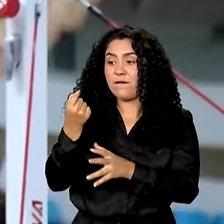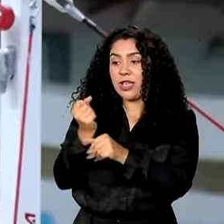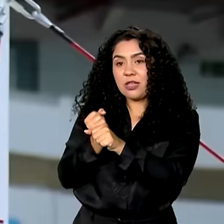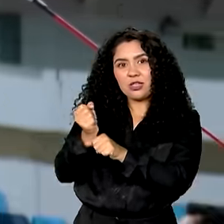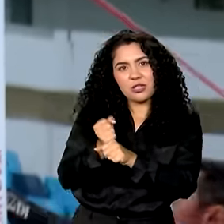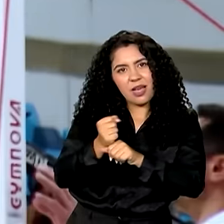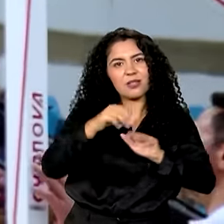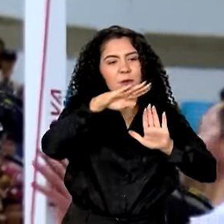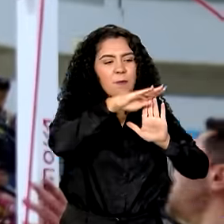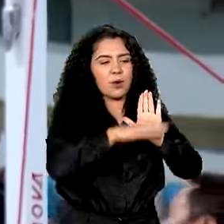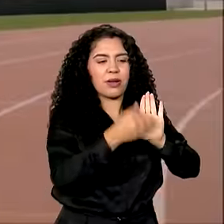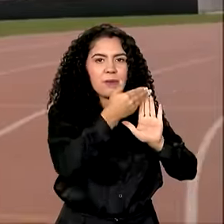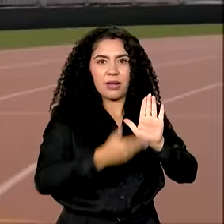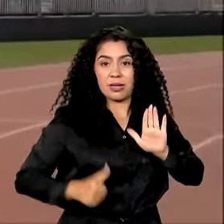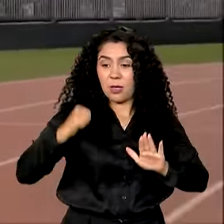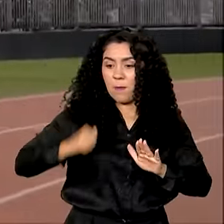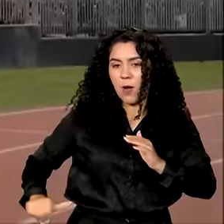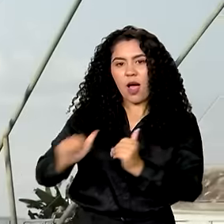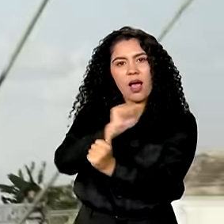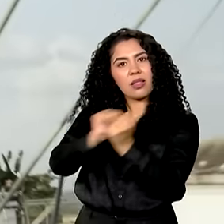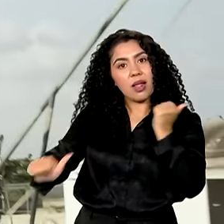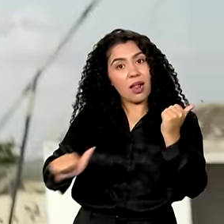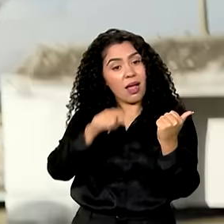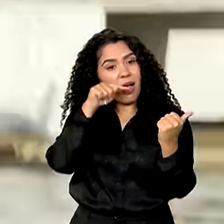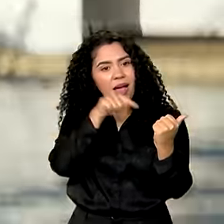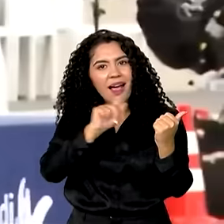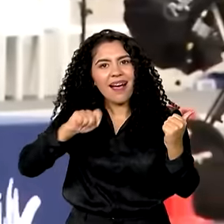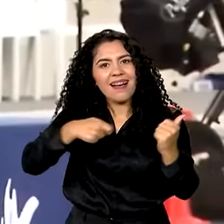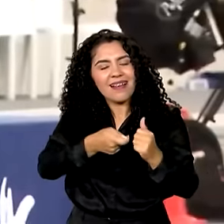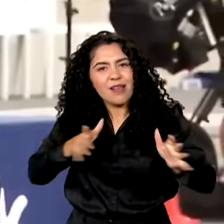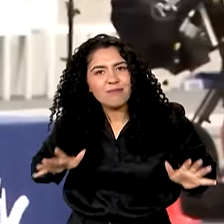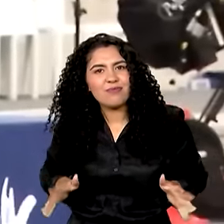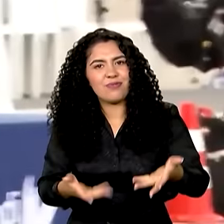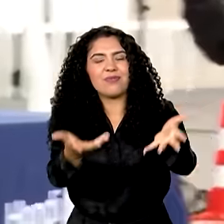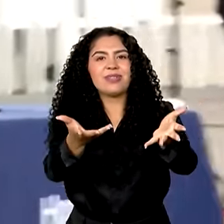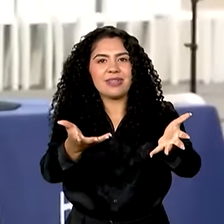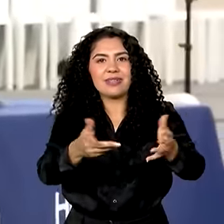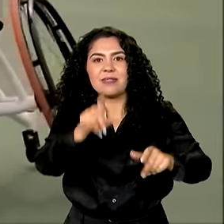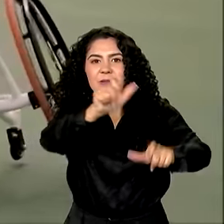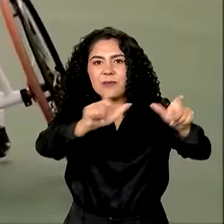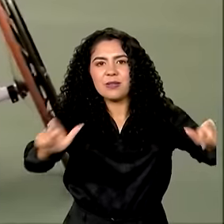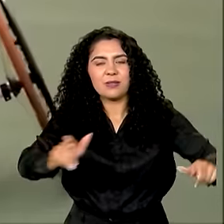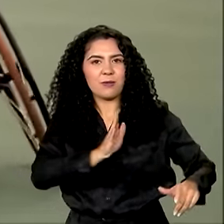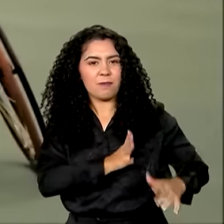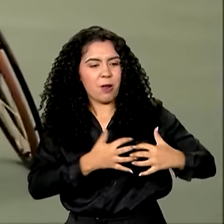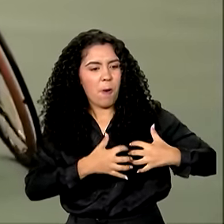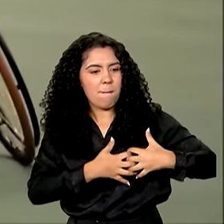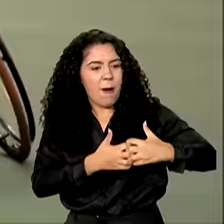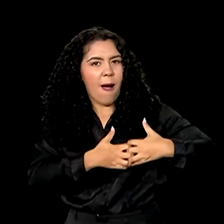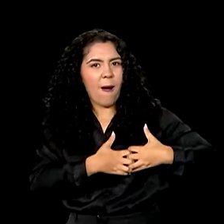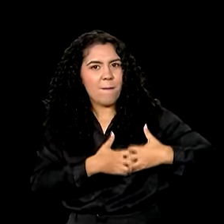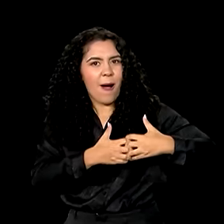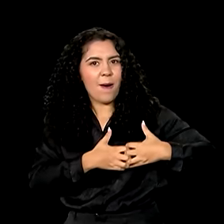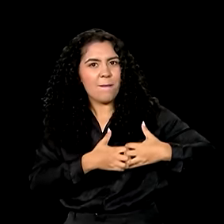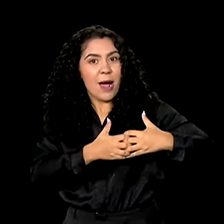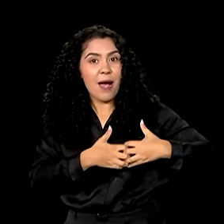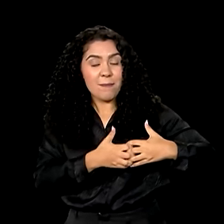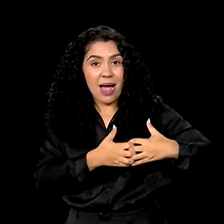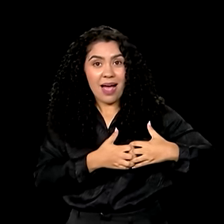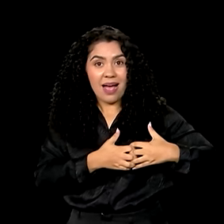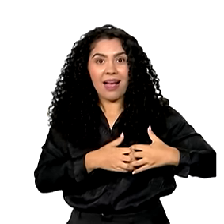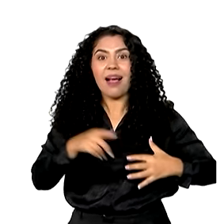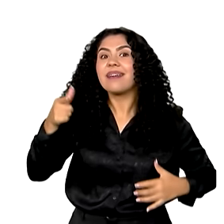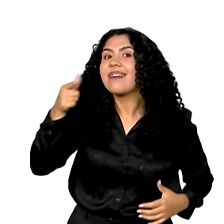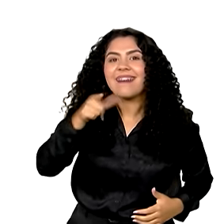programa Bolsa Atleta. É o esporte fazendo o coração de todo brasileiro bater mais forte. Quem ganha